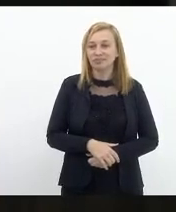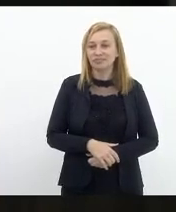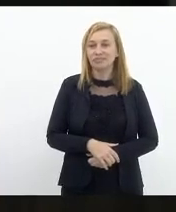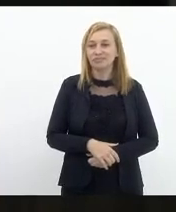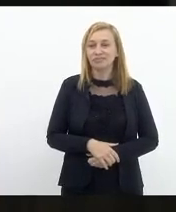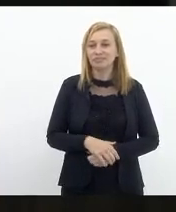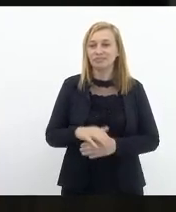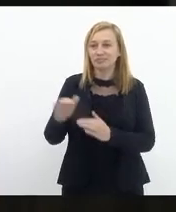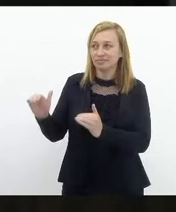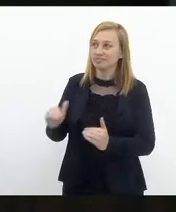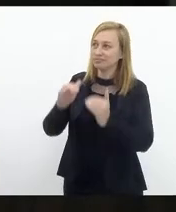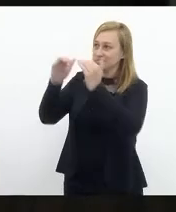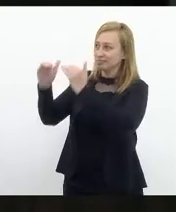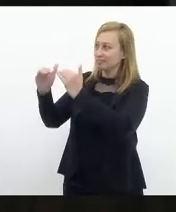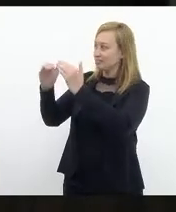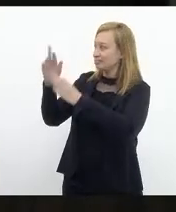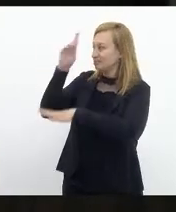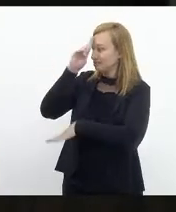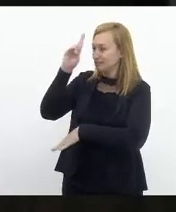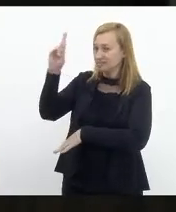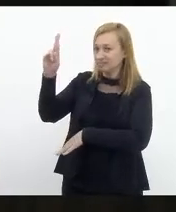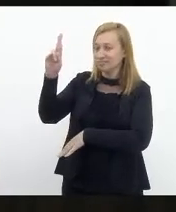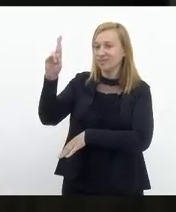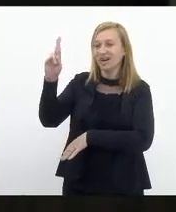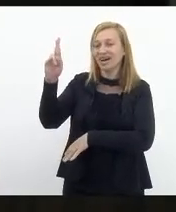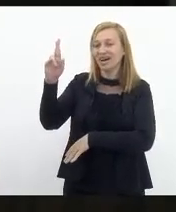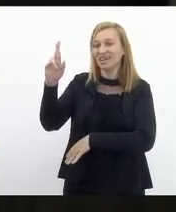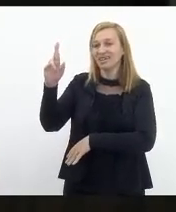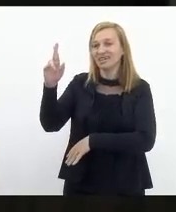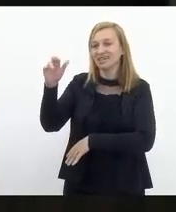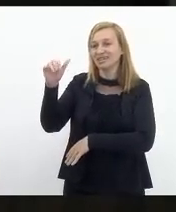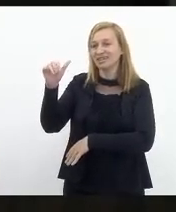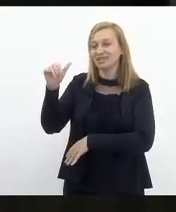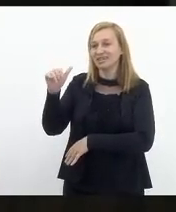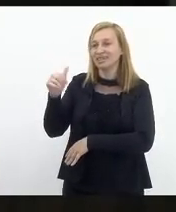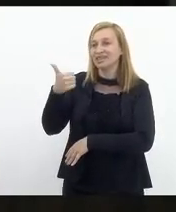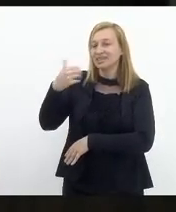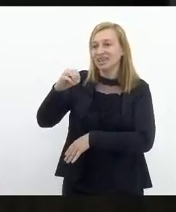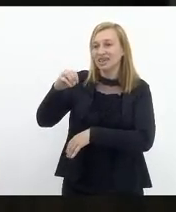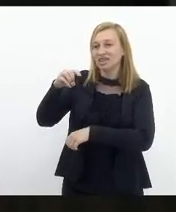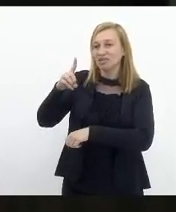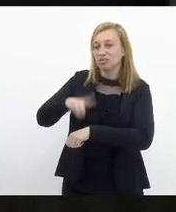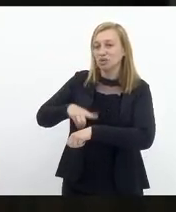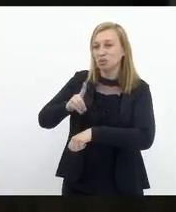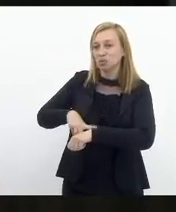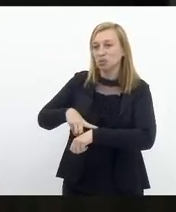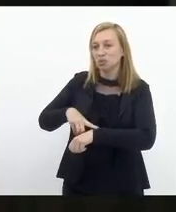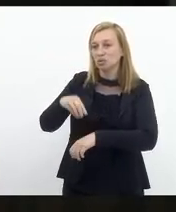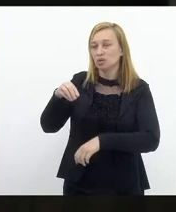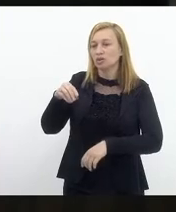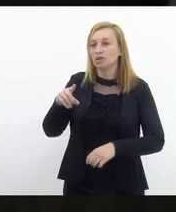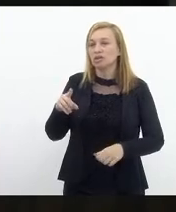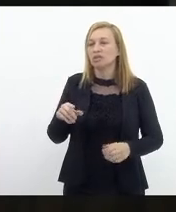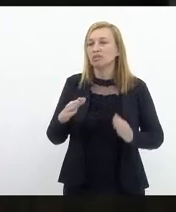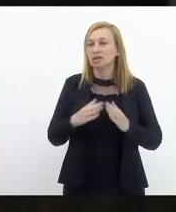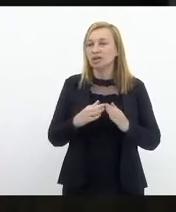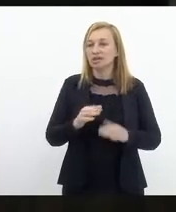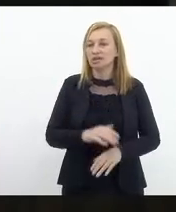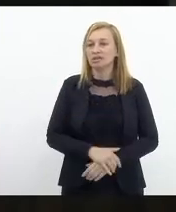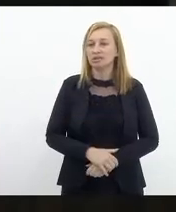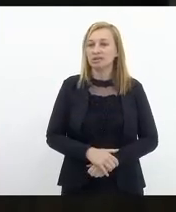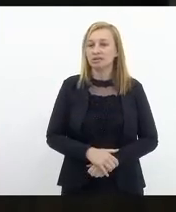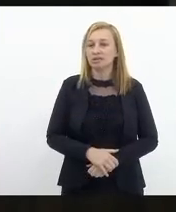vossa excelência, desculpa, vossa excelência dispõe de 10 minutos pelo tempo regimental.